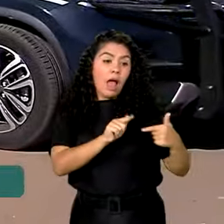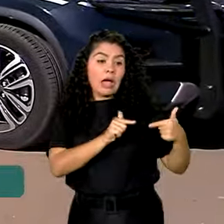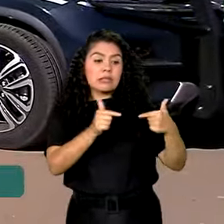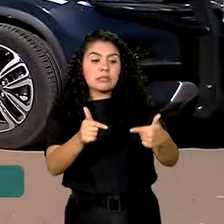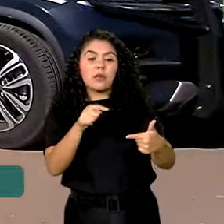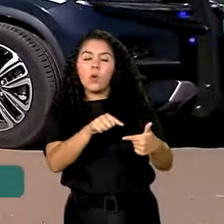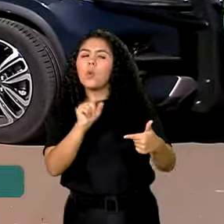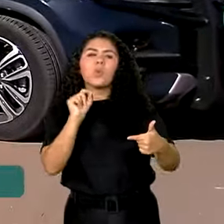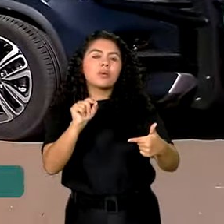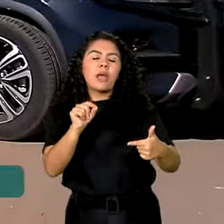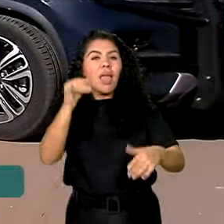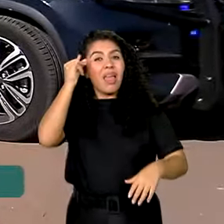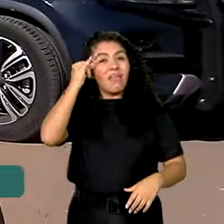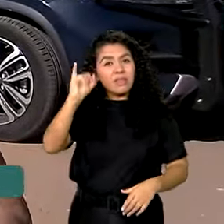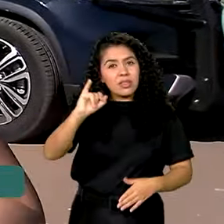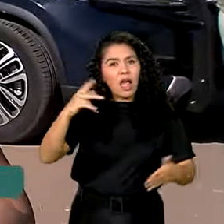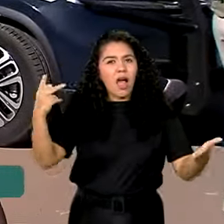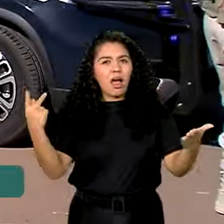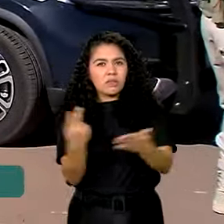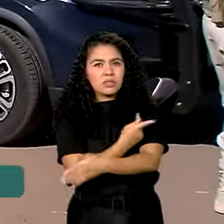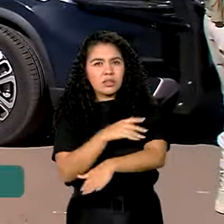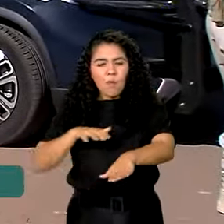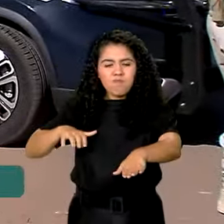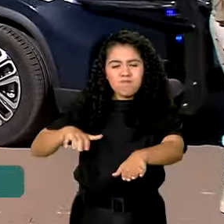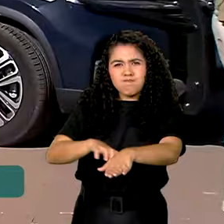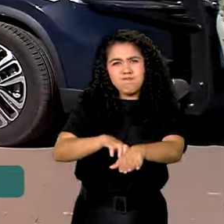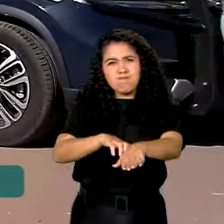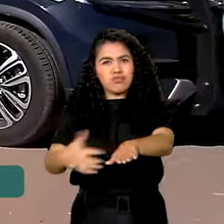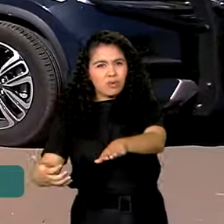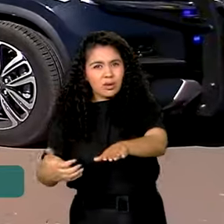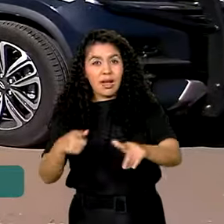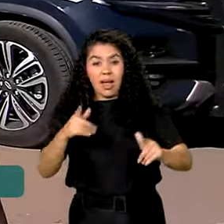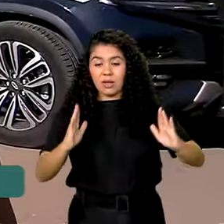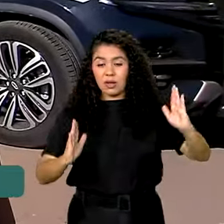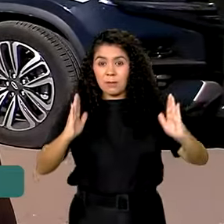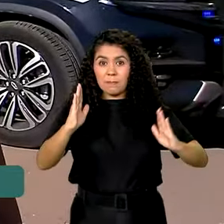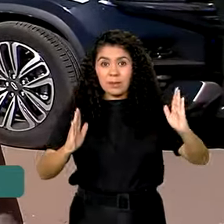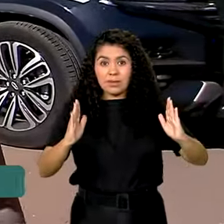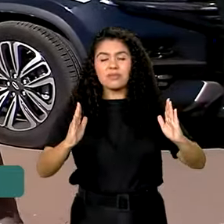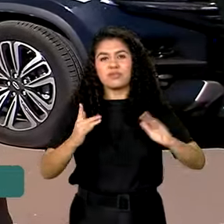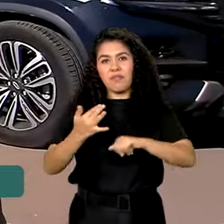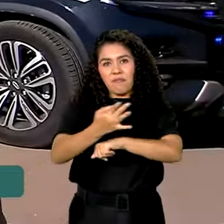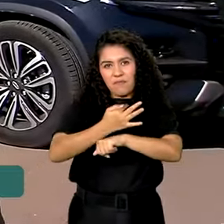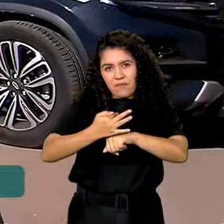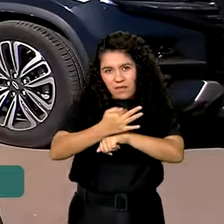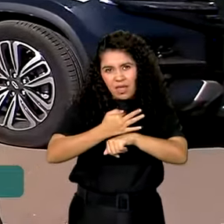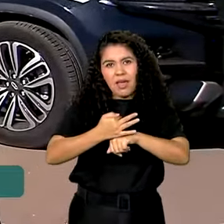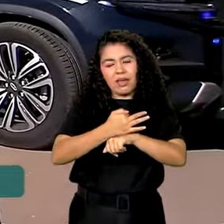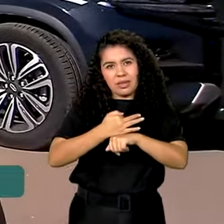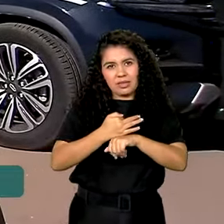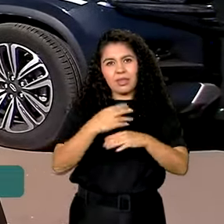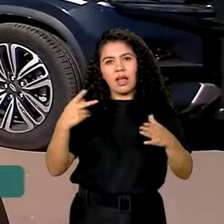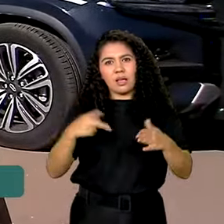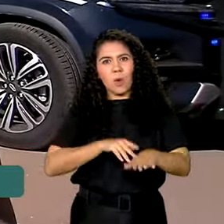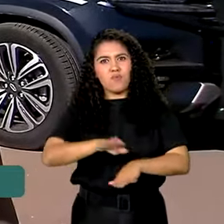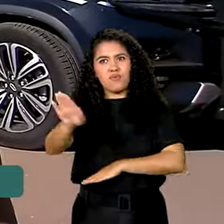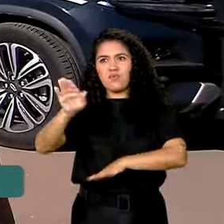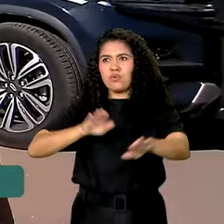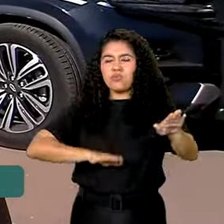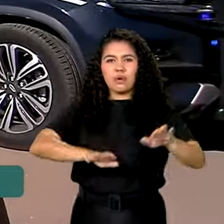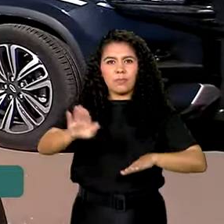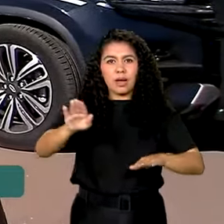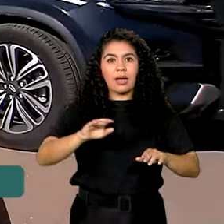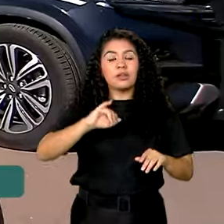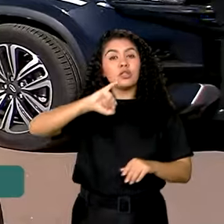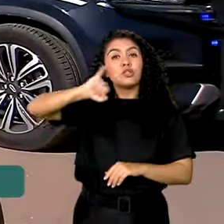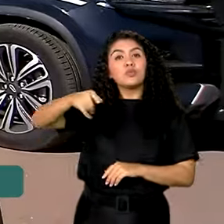é evitar o número de acidentes de trânsito, principalmente nesse período de maior circulação, por causa das férias escolares. Em